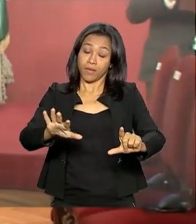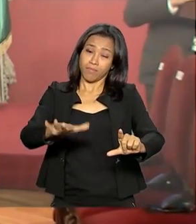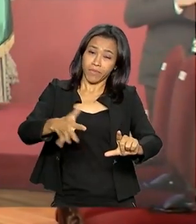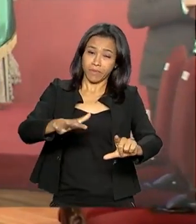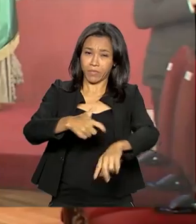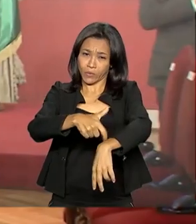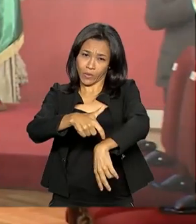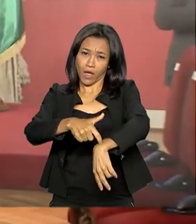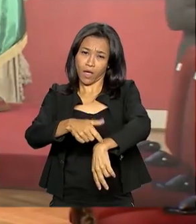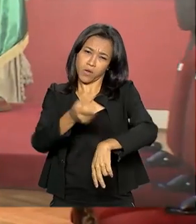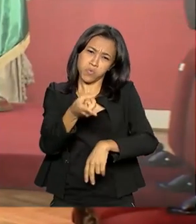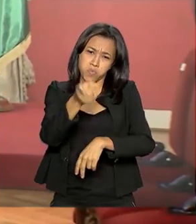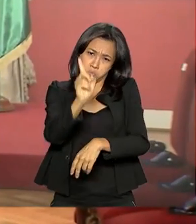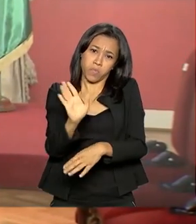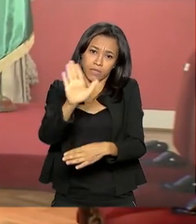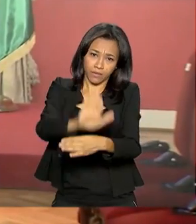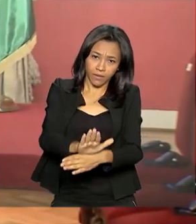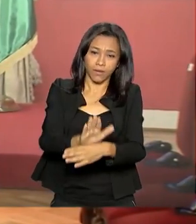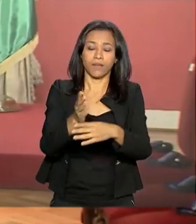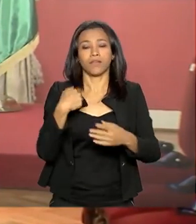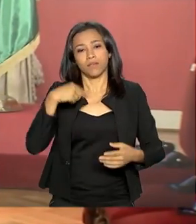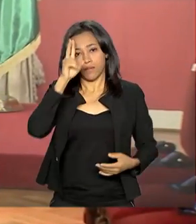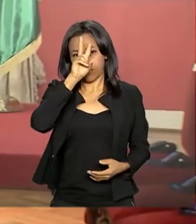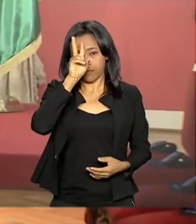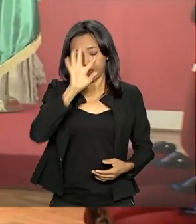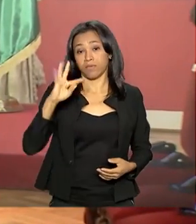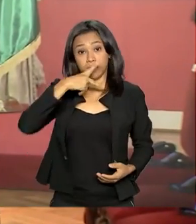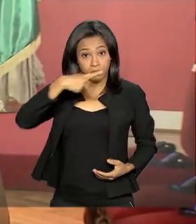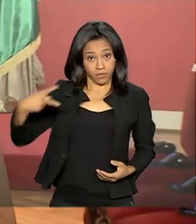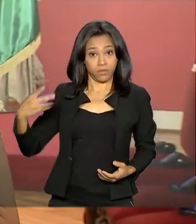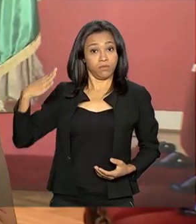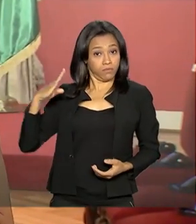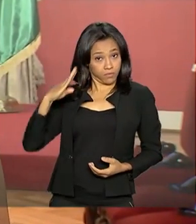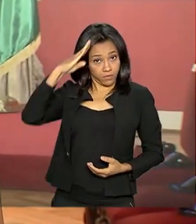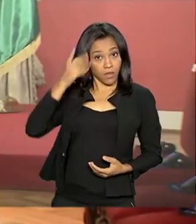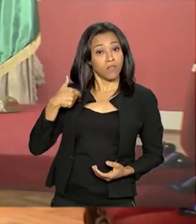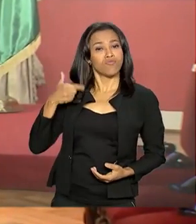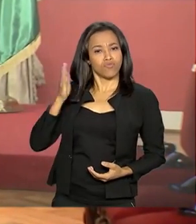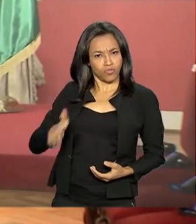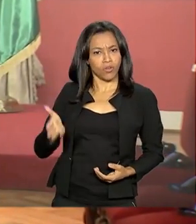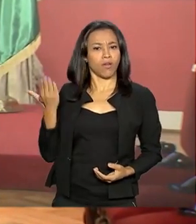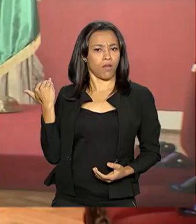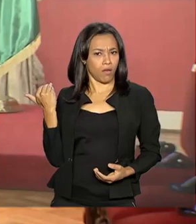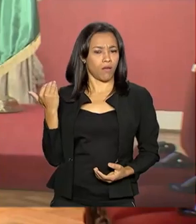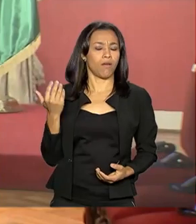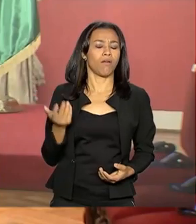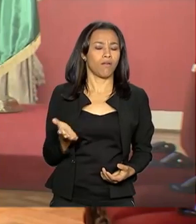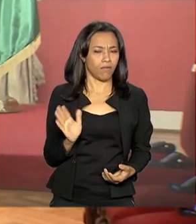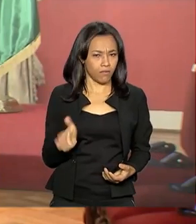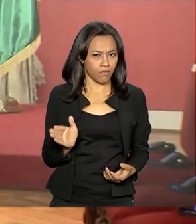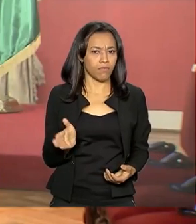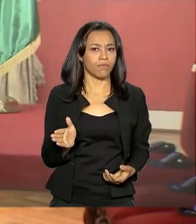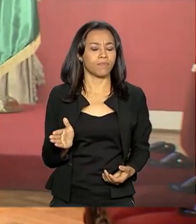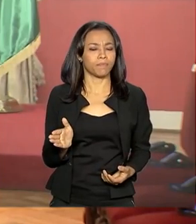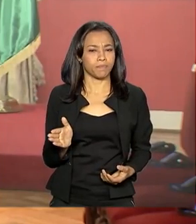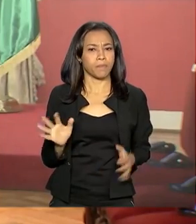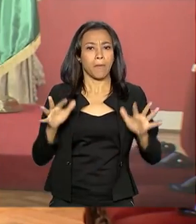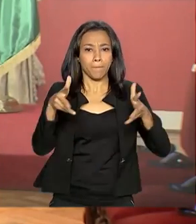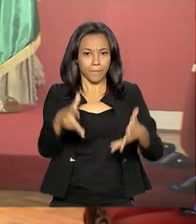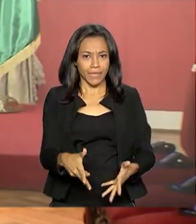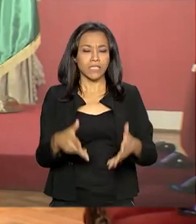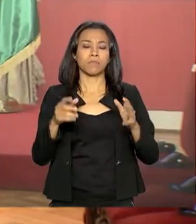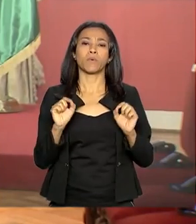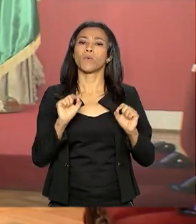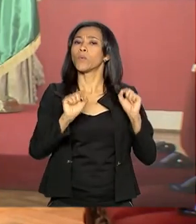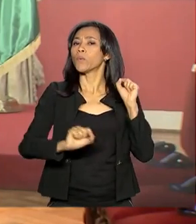por volta de uma da tarde, essa é a previsão, lembrando que hoje o presidente Jair Bolsonaro, ele já passou por uma, já participou de